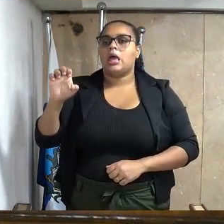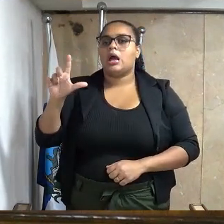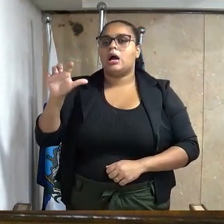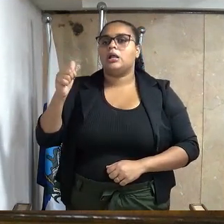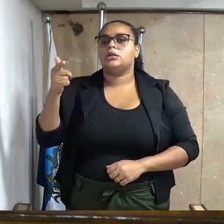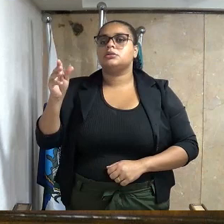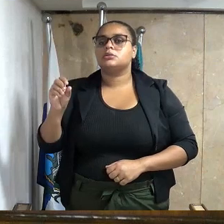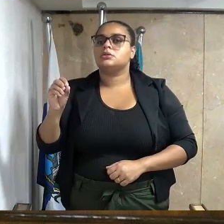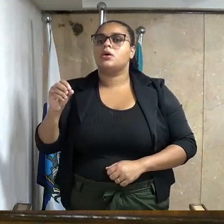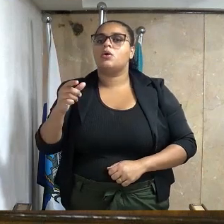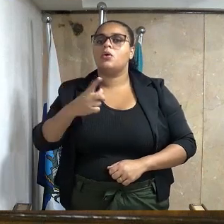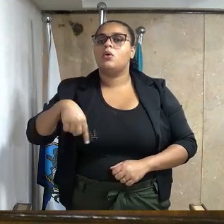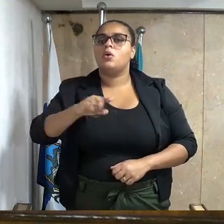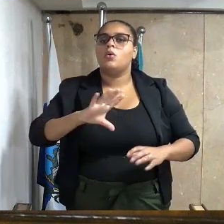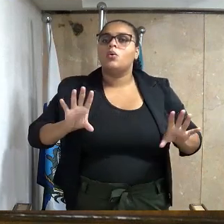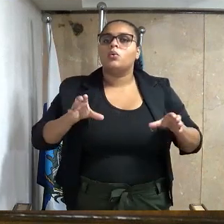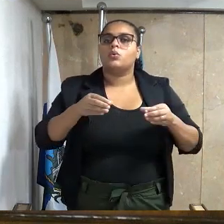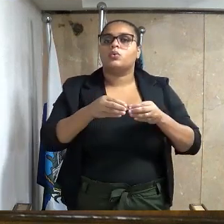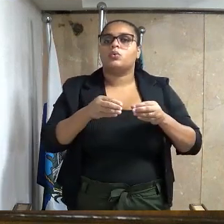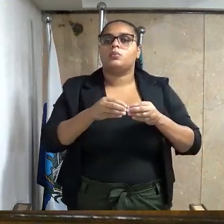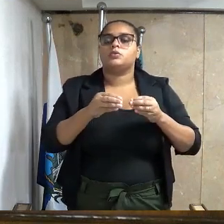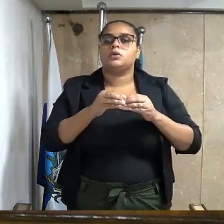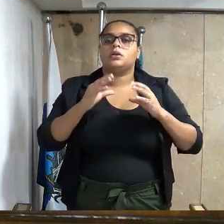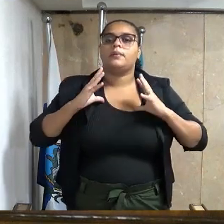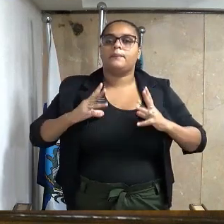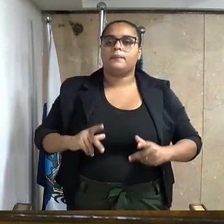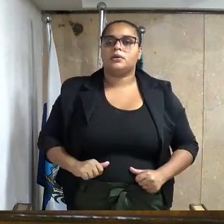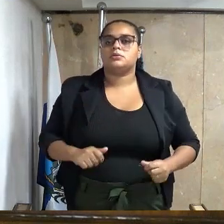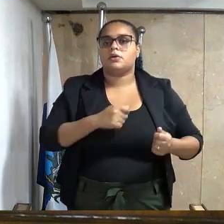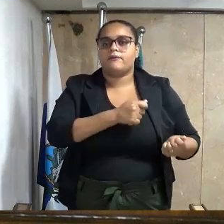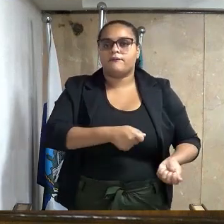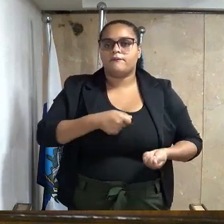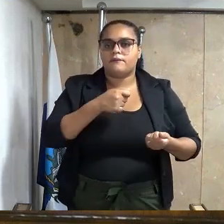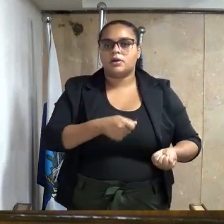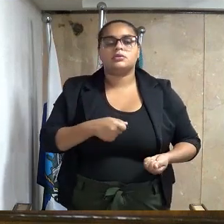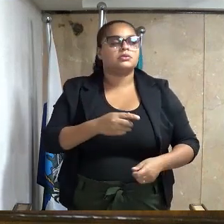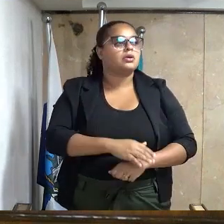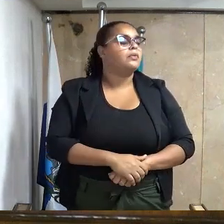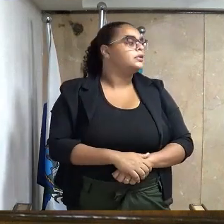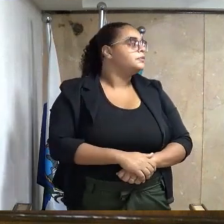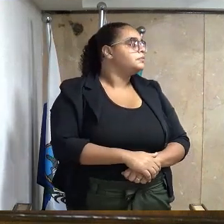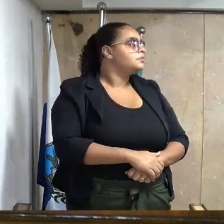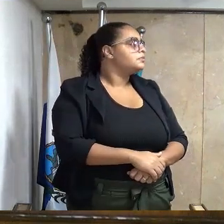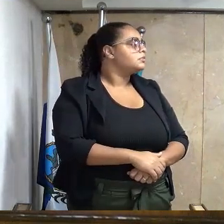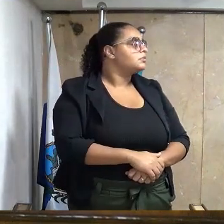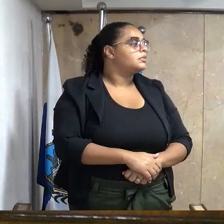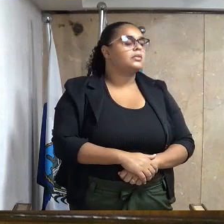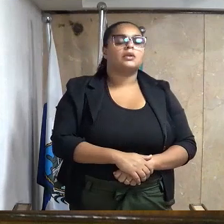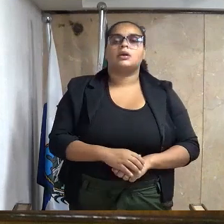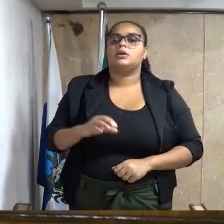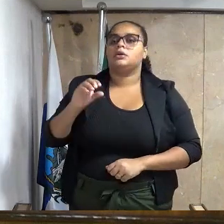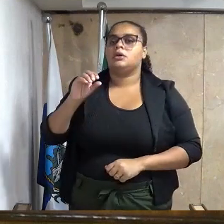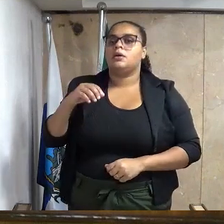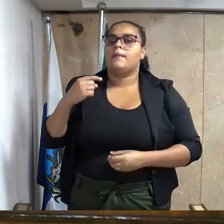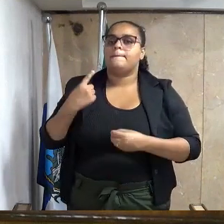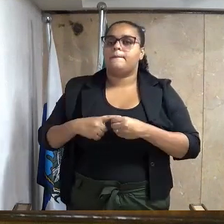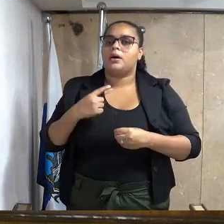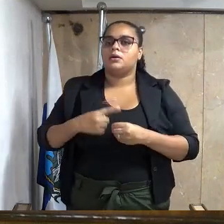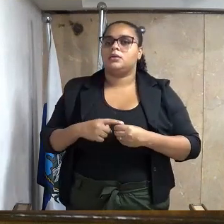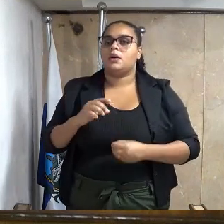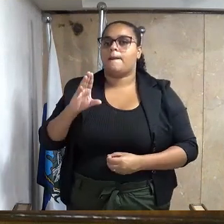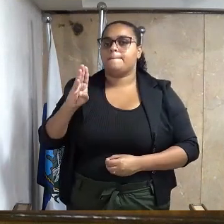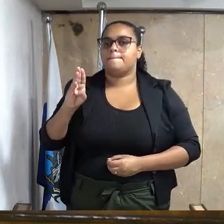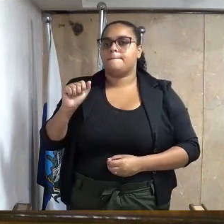de multirão de limpeza, incluindo capim e varreção em toda a extensão da rua Barão de Ladária, bairro Jardim